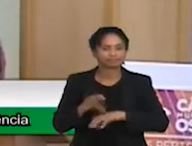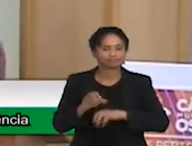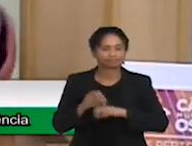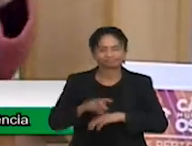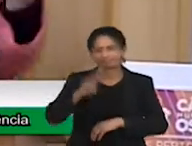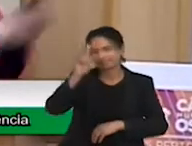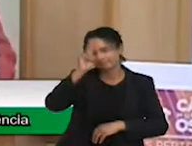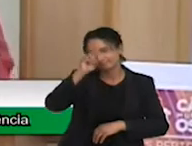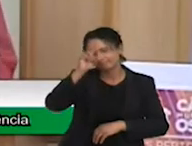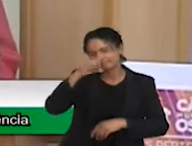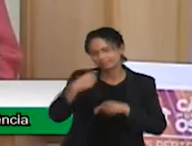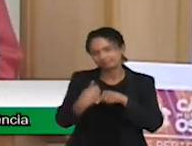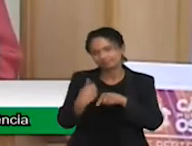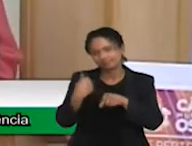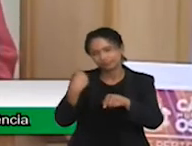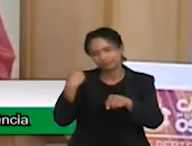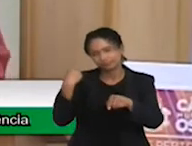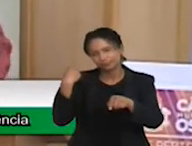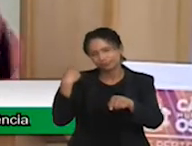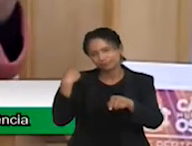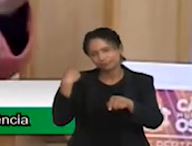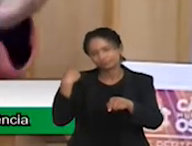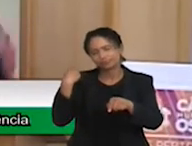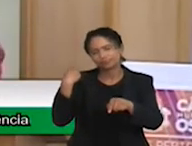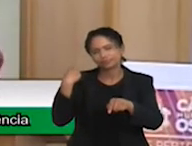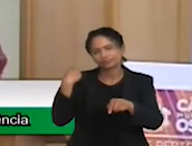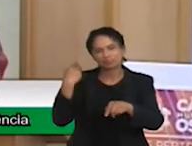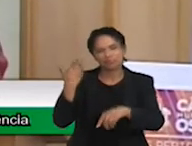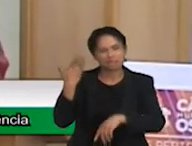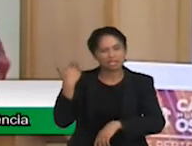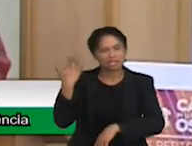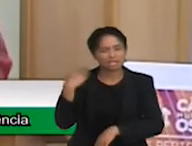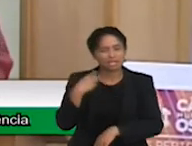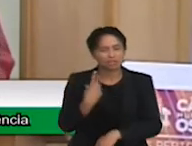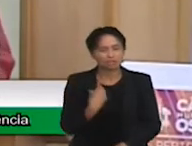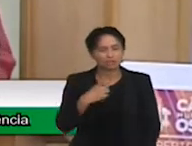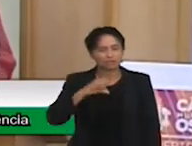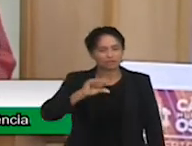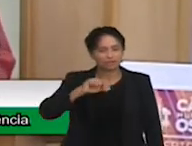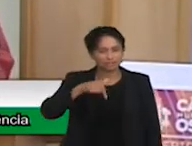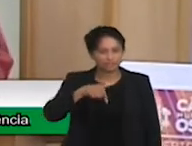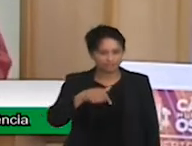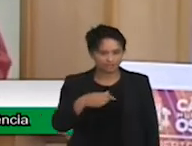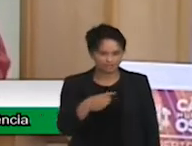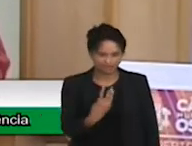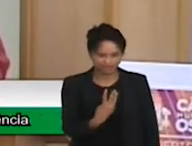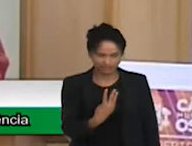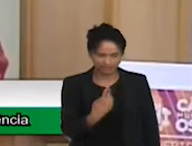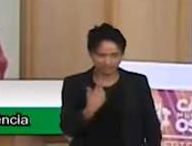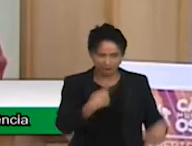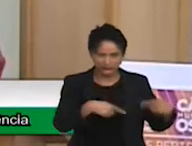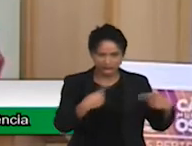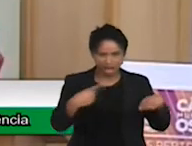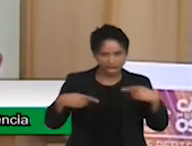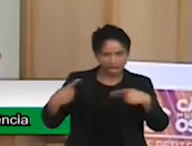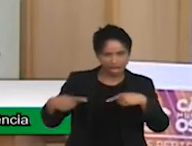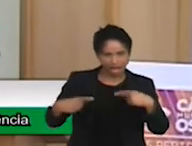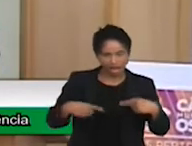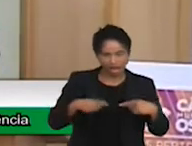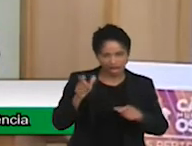prefeito a primeira vez, naquela época, em 1973, nem se discutia essa questão.